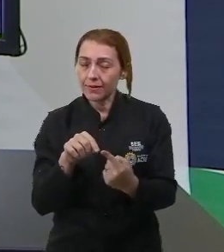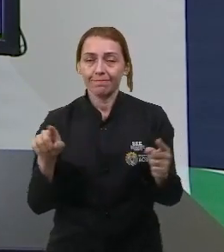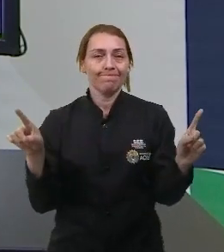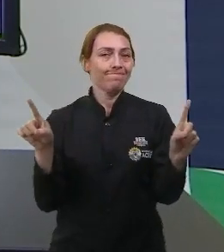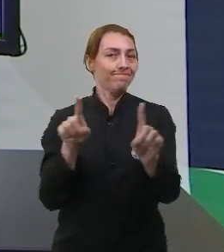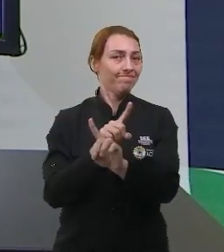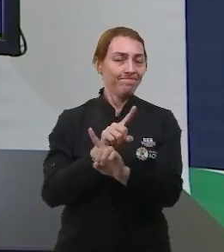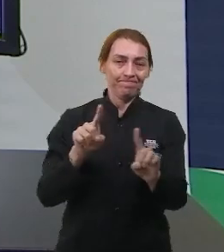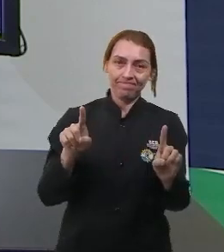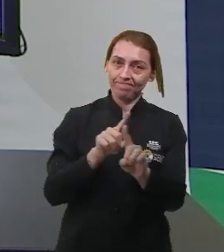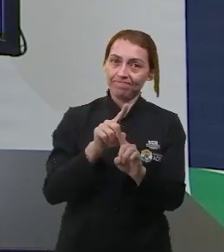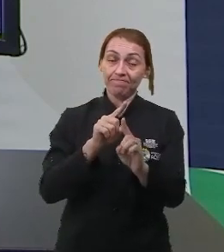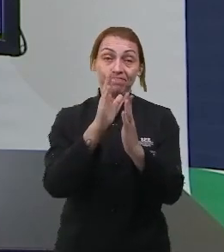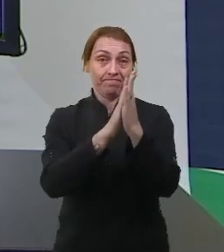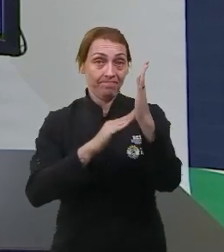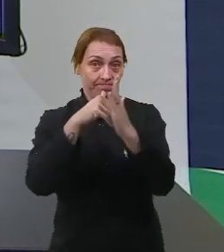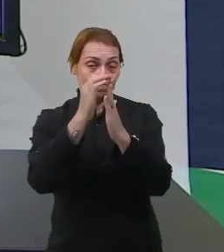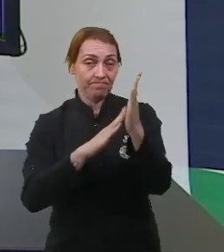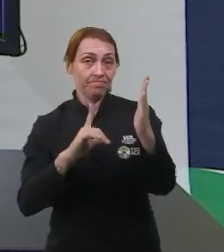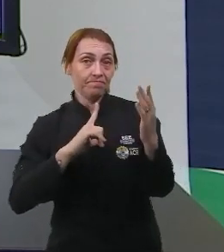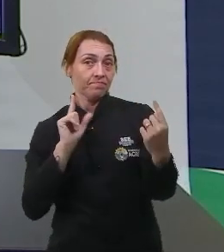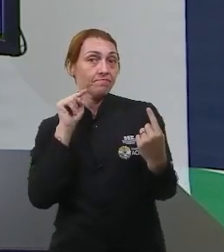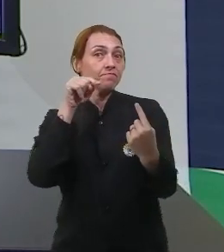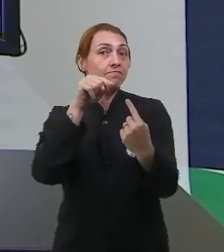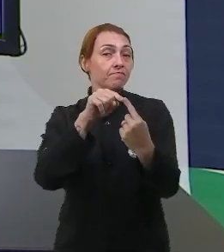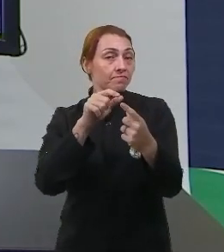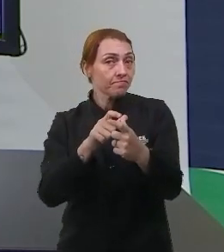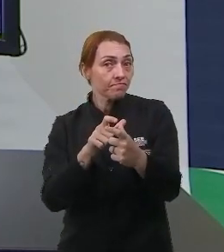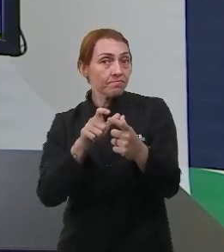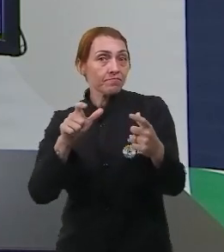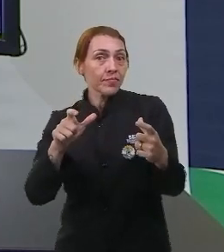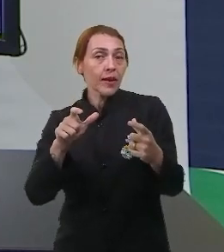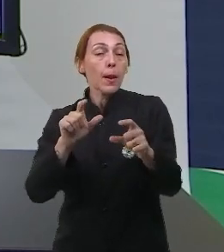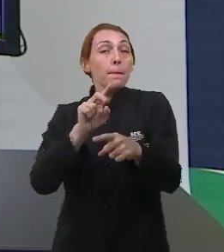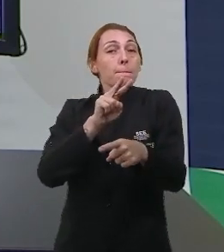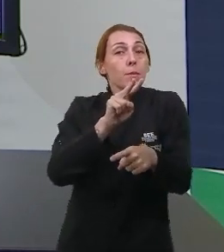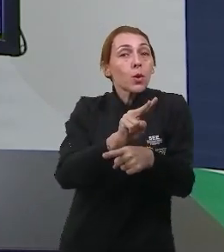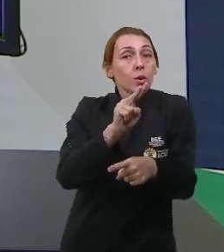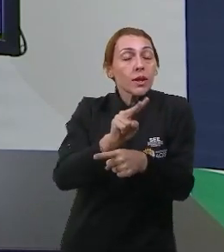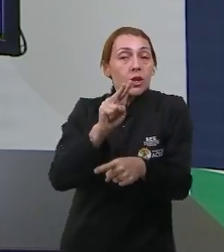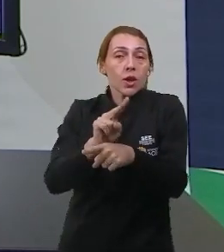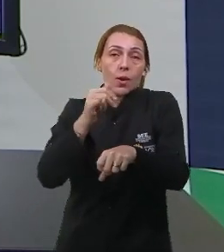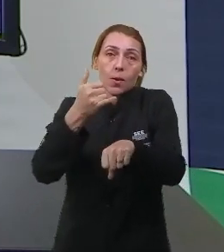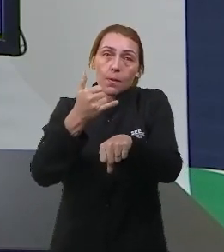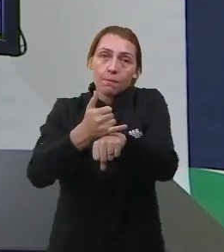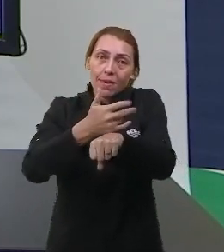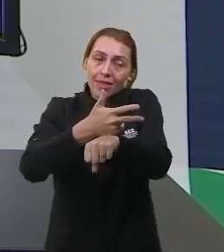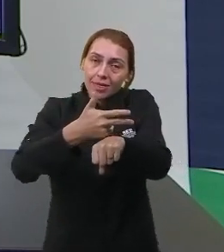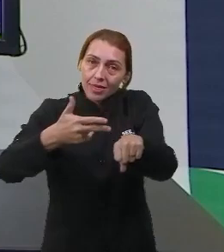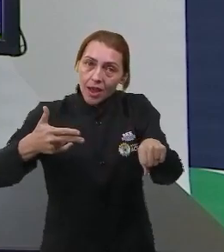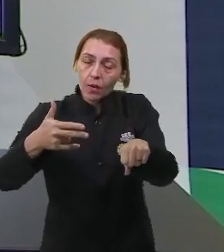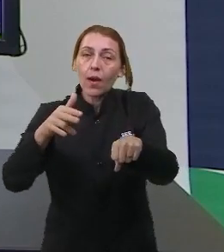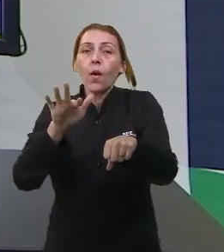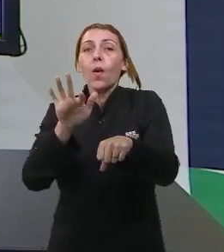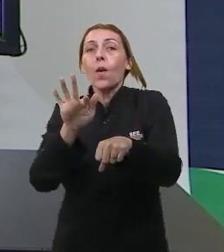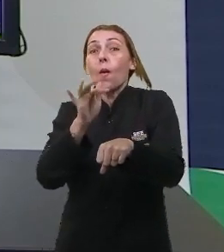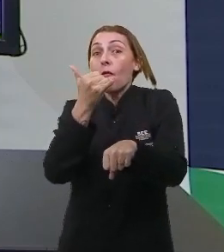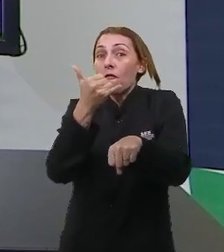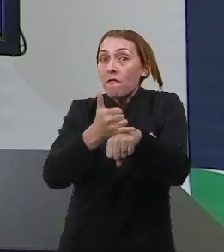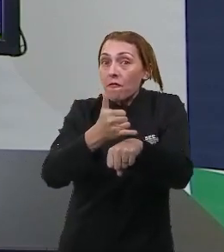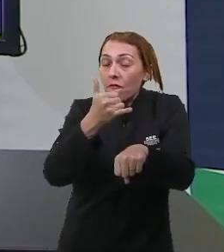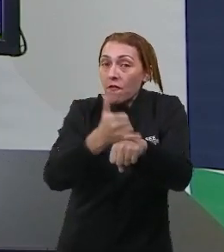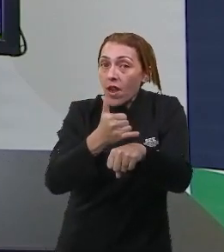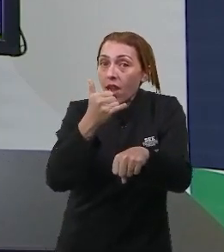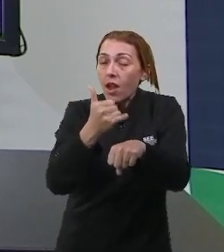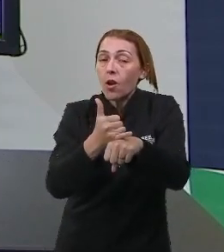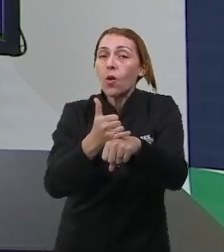Não, pessoal. A tinta, ela tem um objetivo maior, que é proteger o metal, no nosso caso é ferro, de sofrer